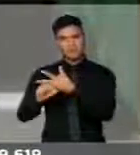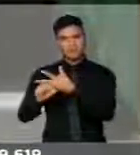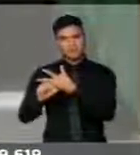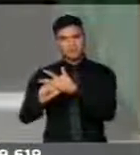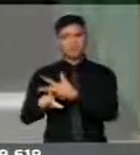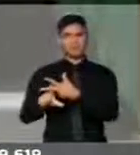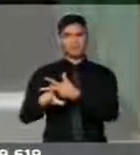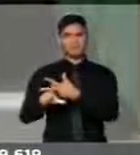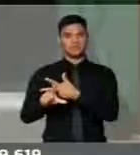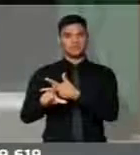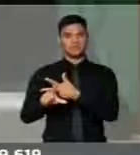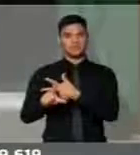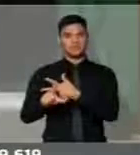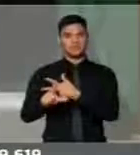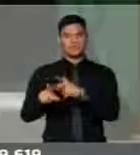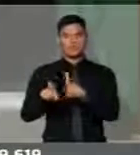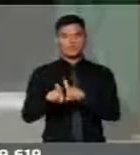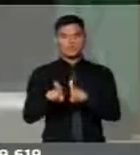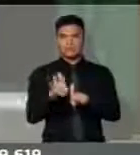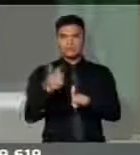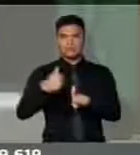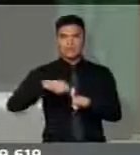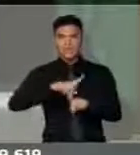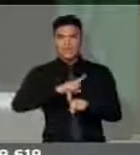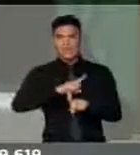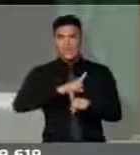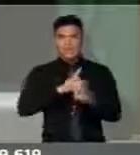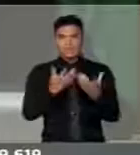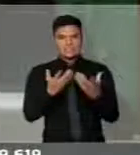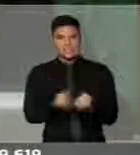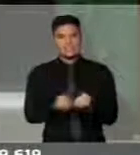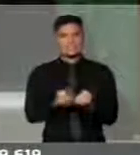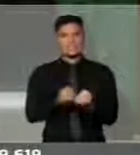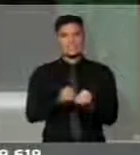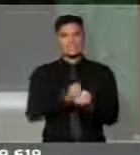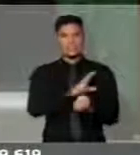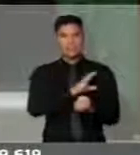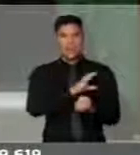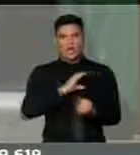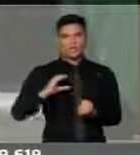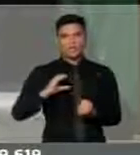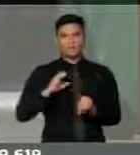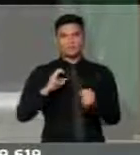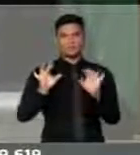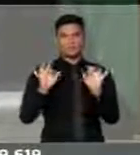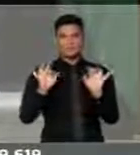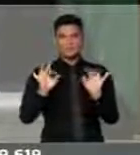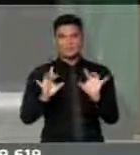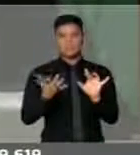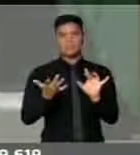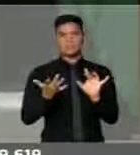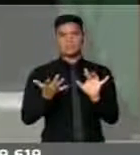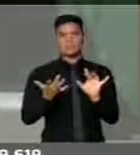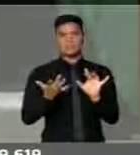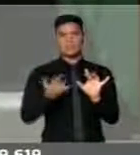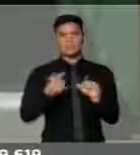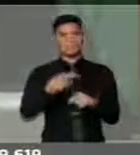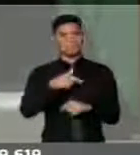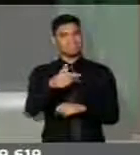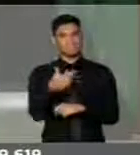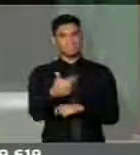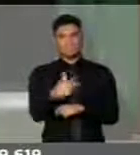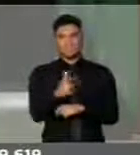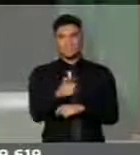e a admissibilidade dele na comissão especial do impeachment não tem